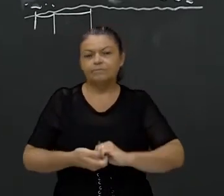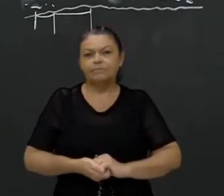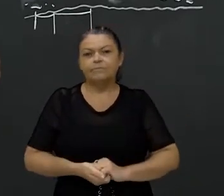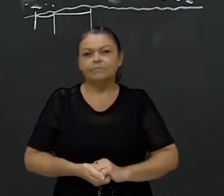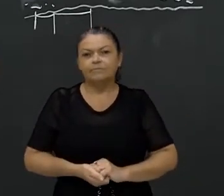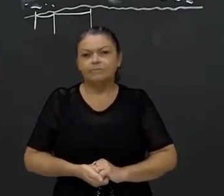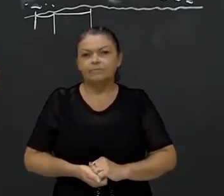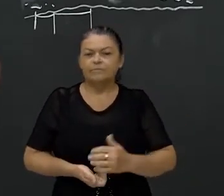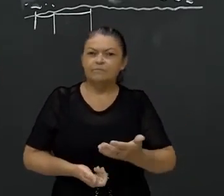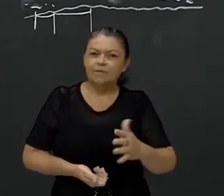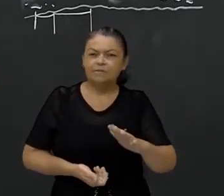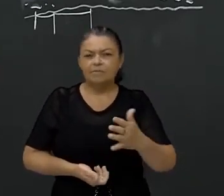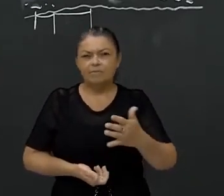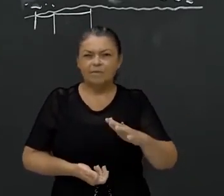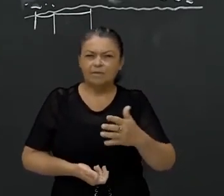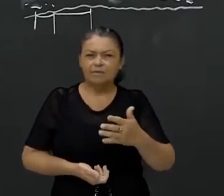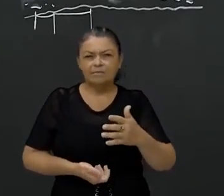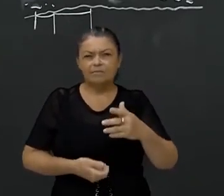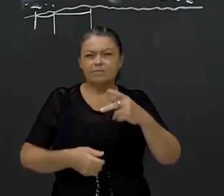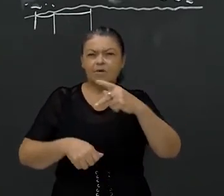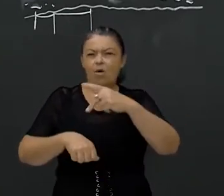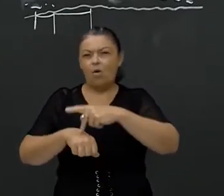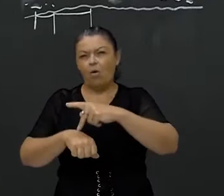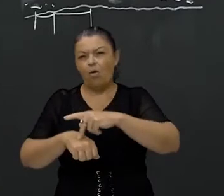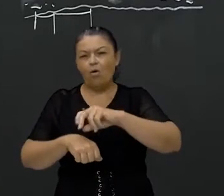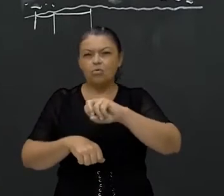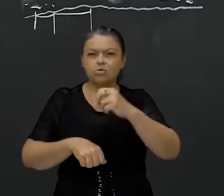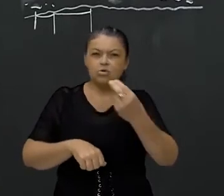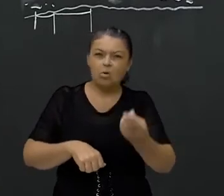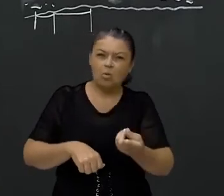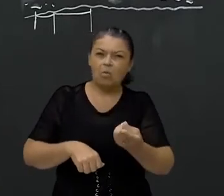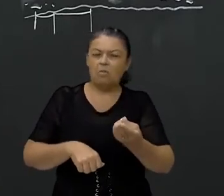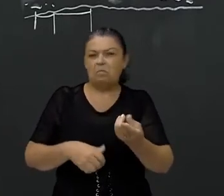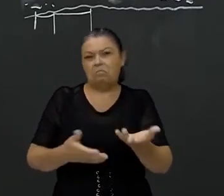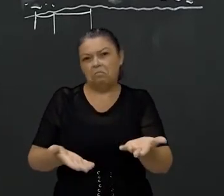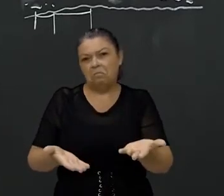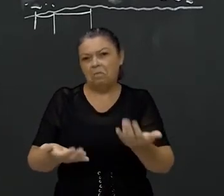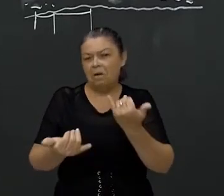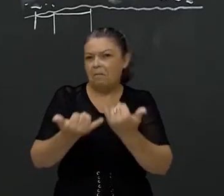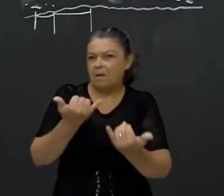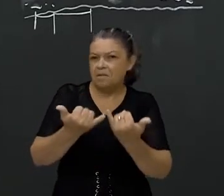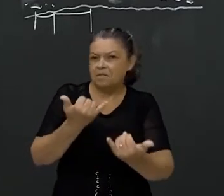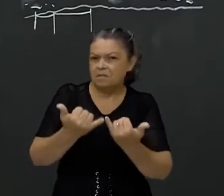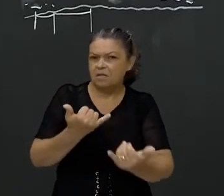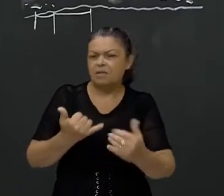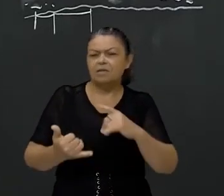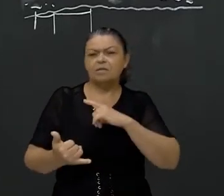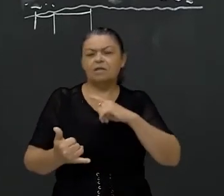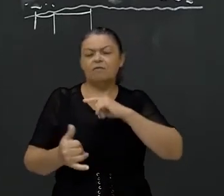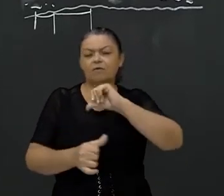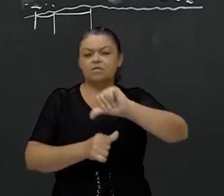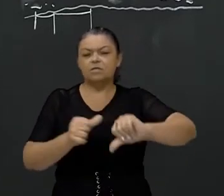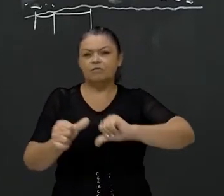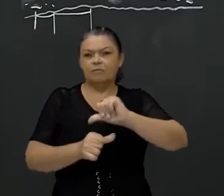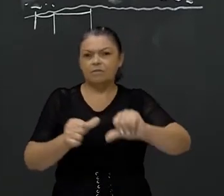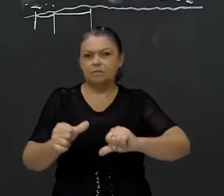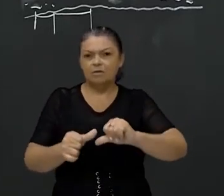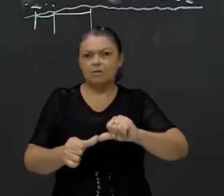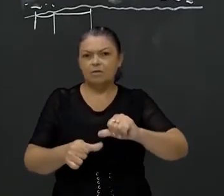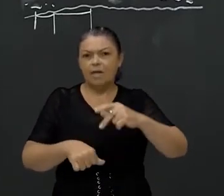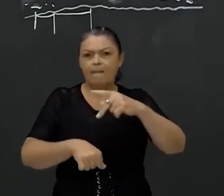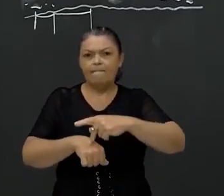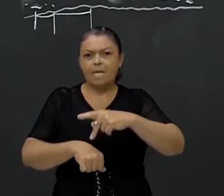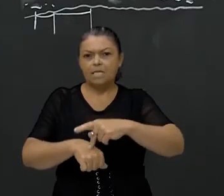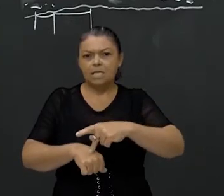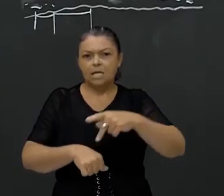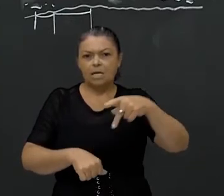mix, meio rocha e meio gás. Naquele processo ali, na fusão, eu tive a formação da pedra pome. Então,